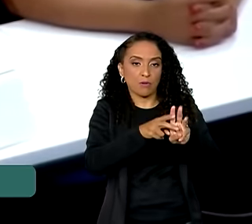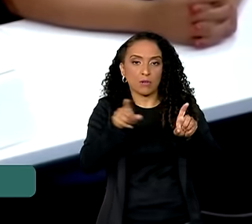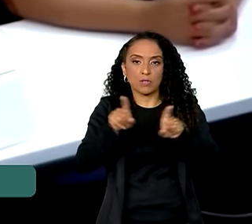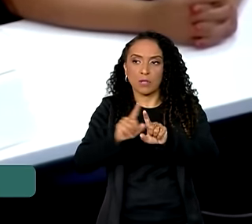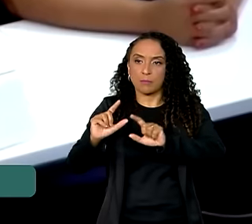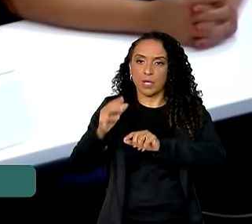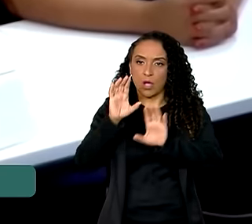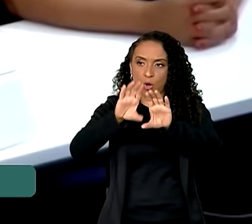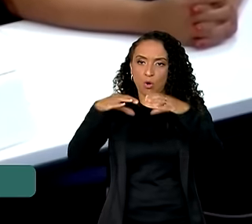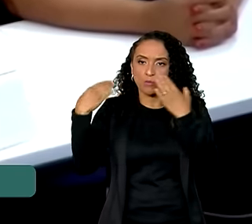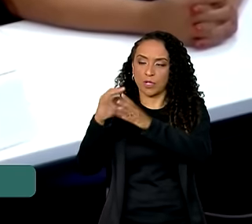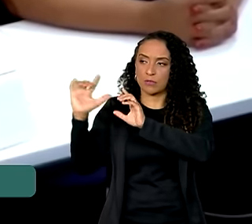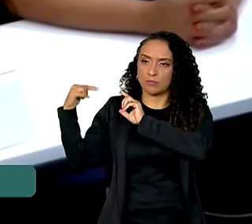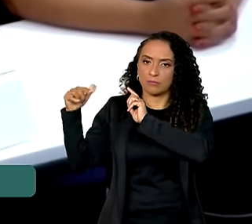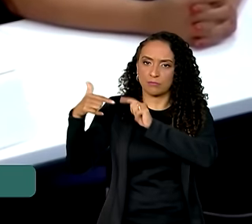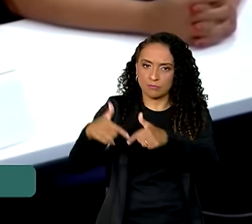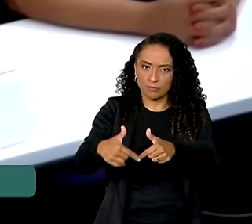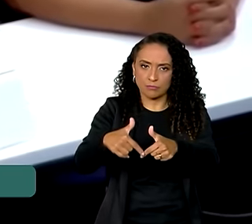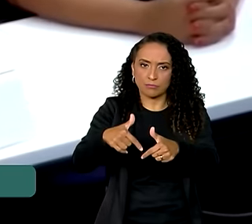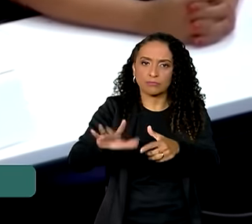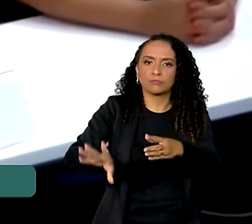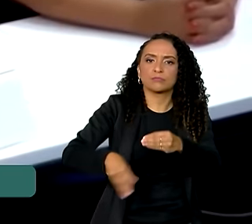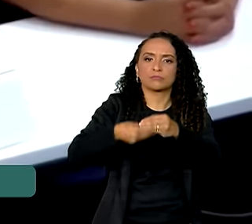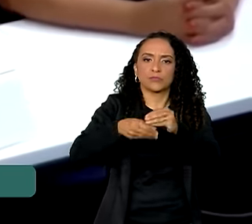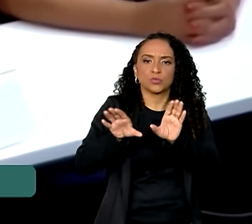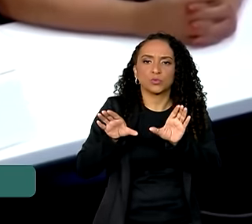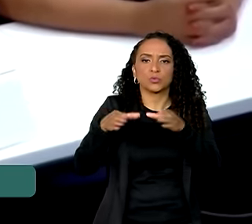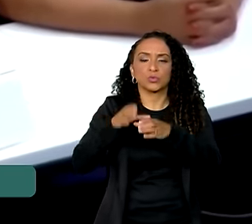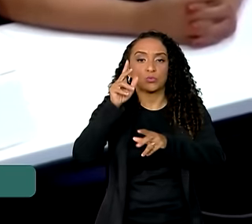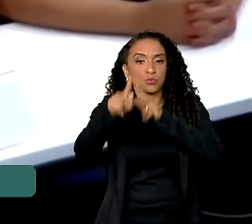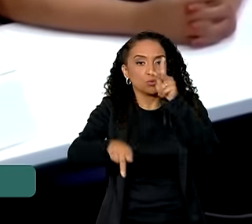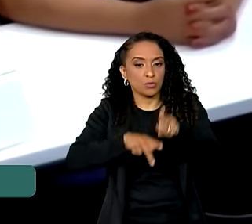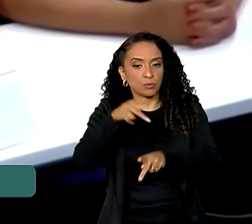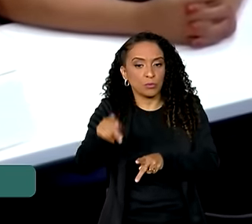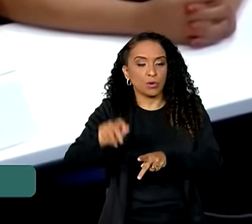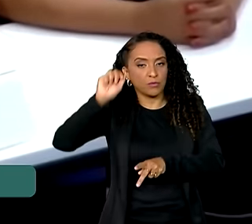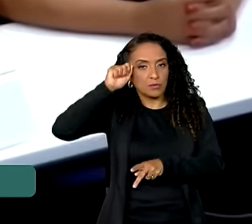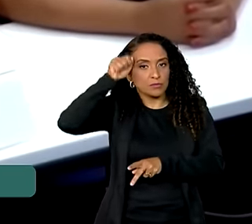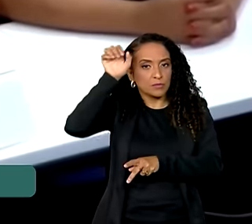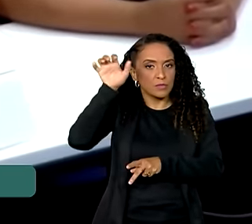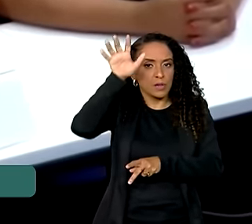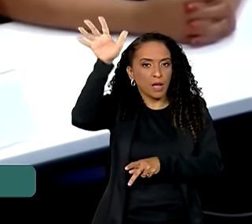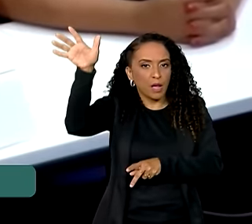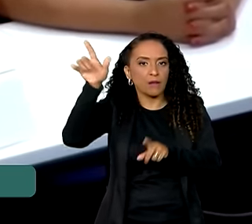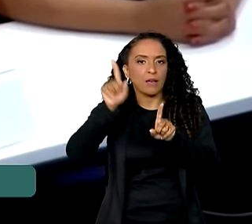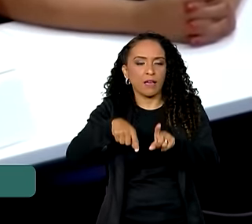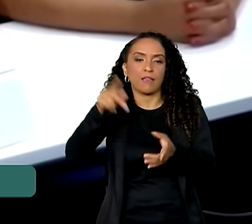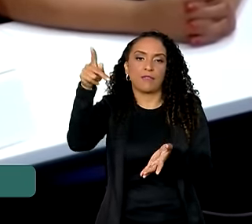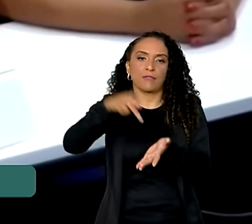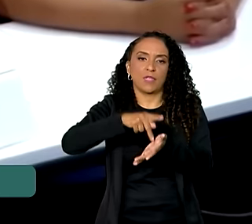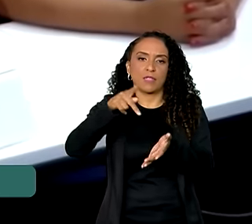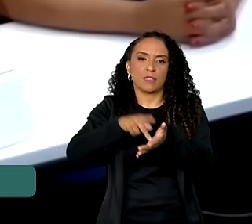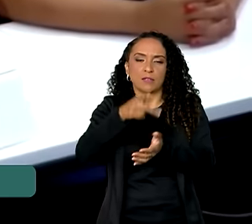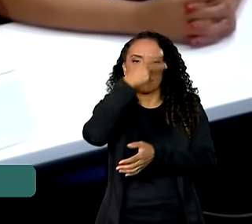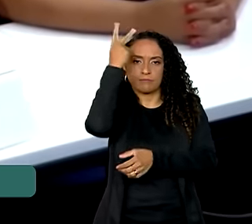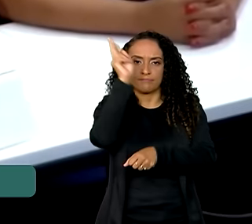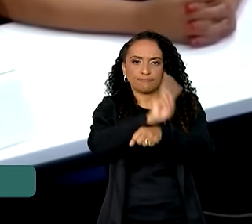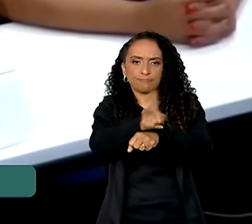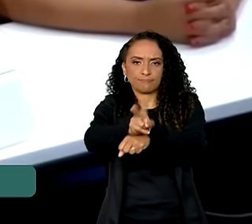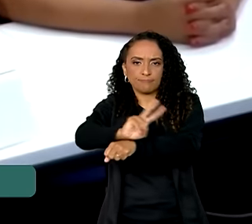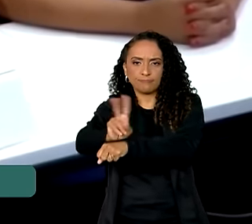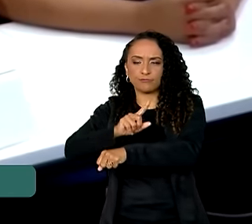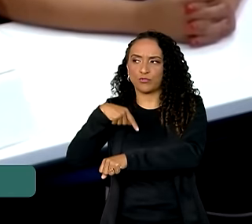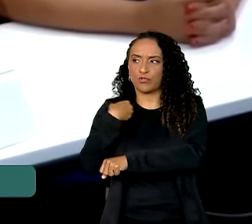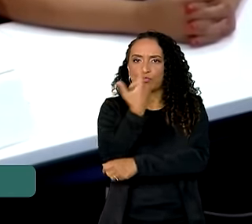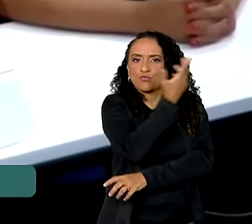tradicionais, que incluem os coletivos de povos afrodescendentes, são os verdadeiros guardiões dos nossos